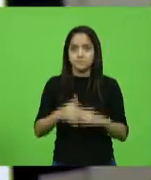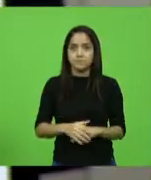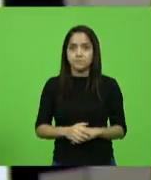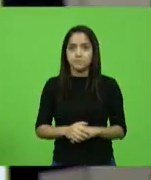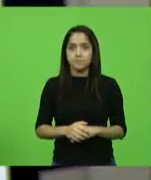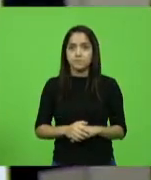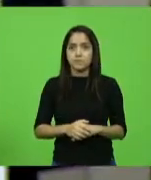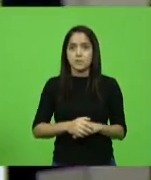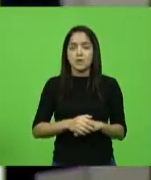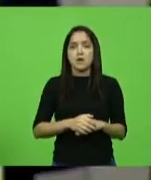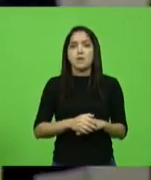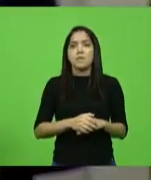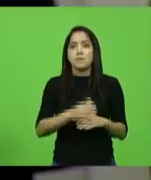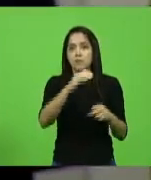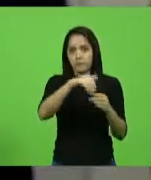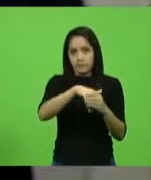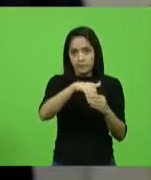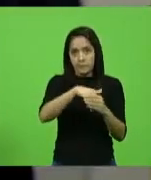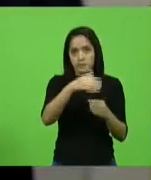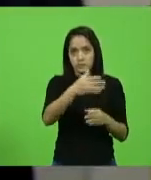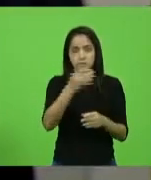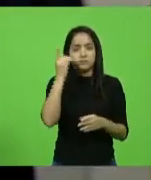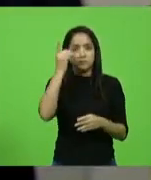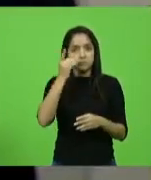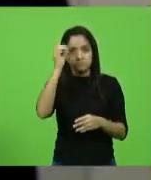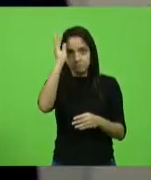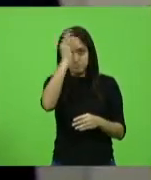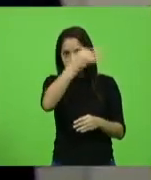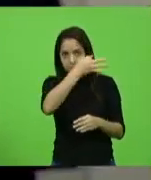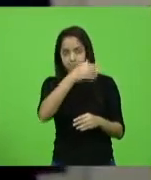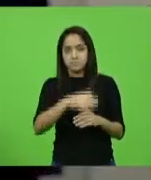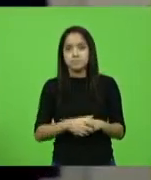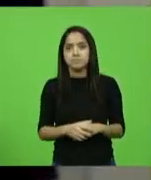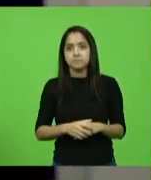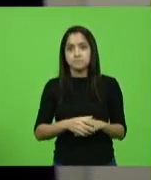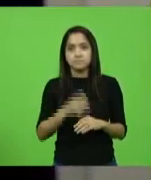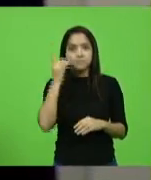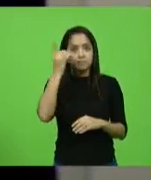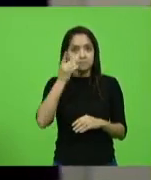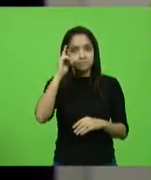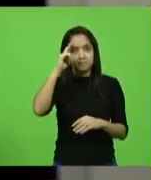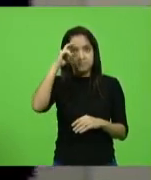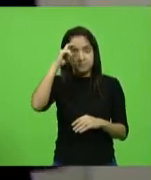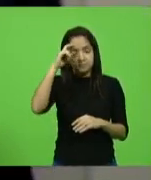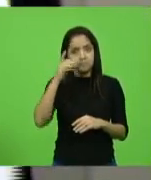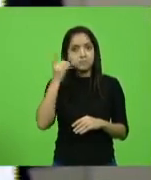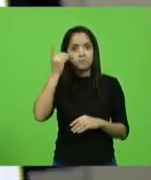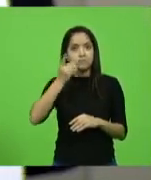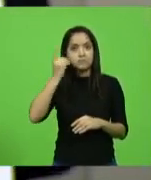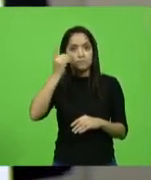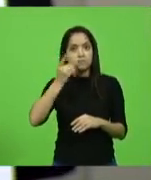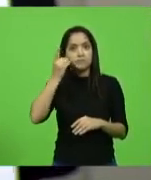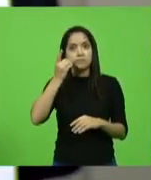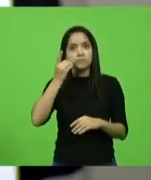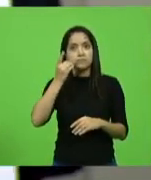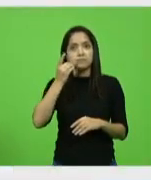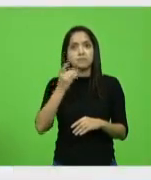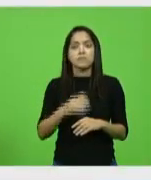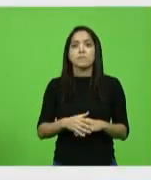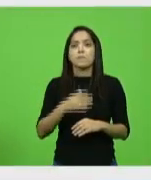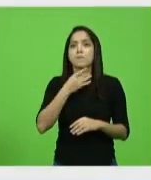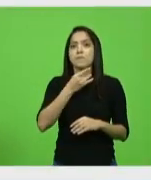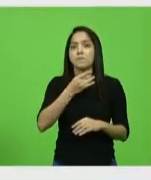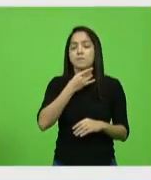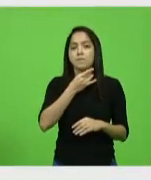Felipe Estevam vota no deputado Fabiano da Luz, no deputado Marcos Vieira, no deputado Valdir Cobalquini,